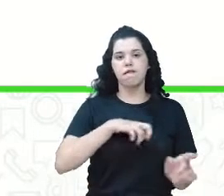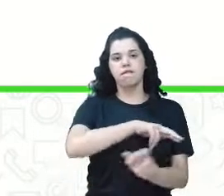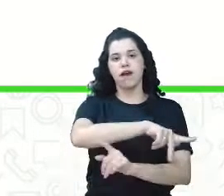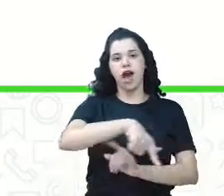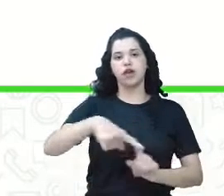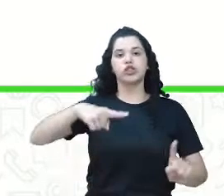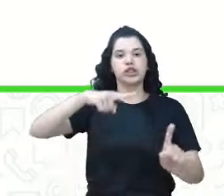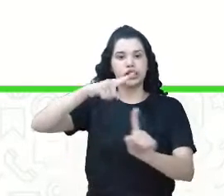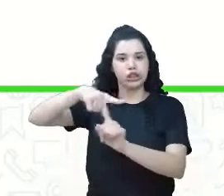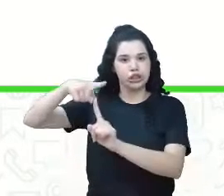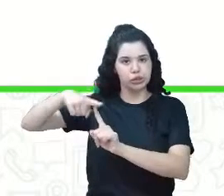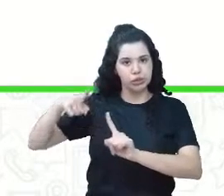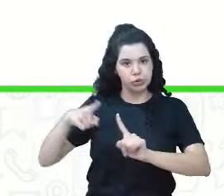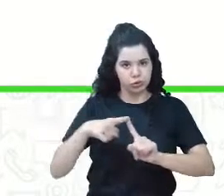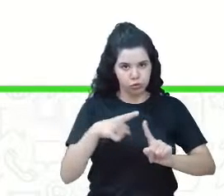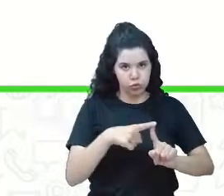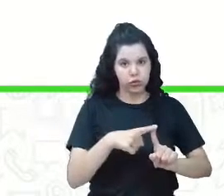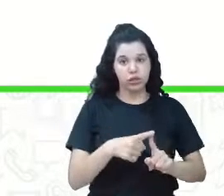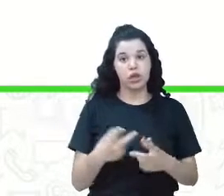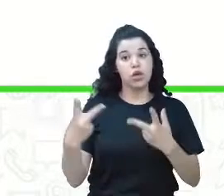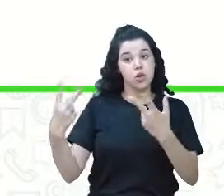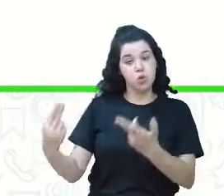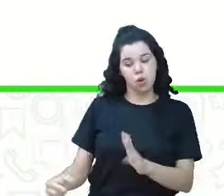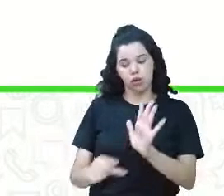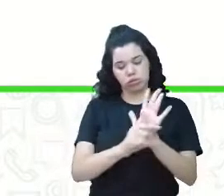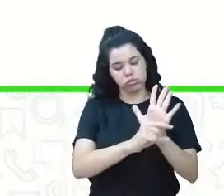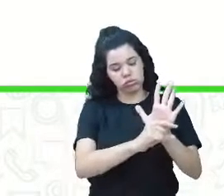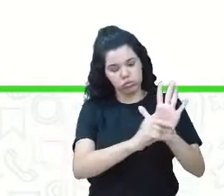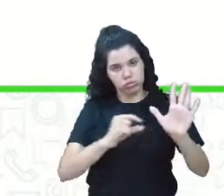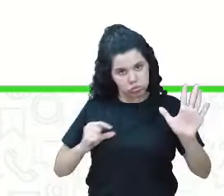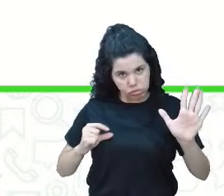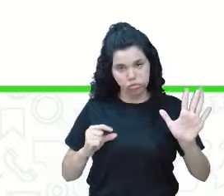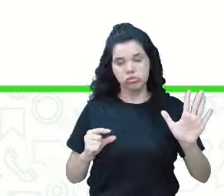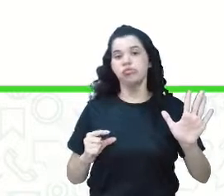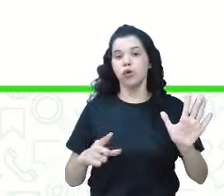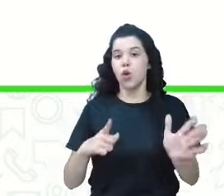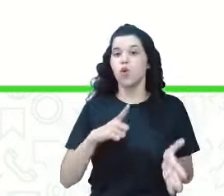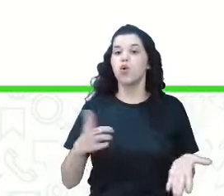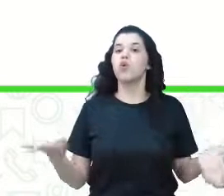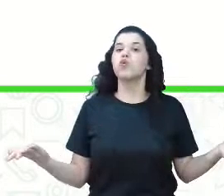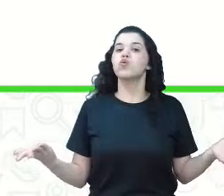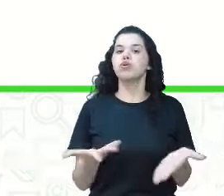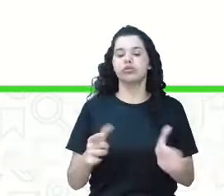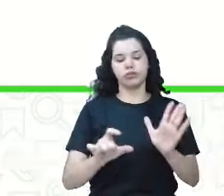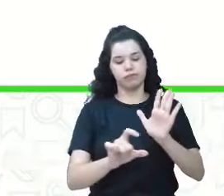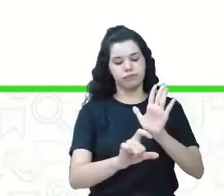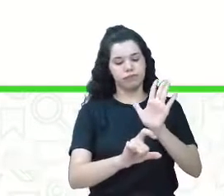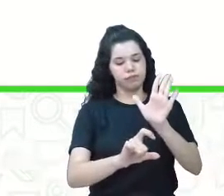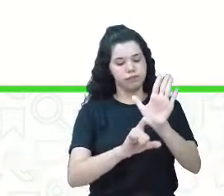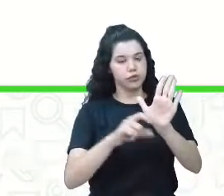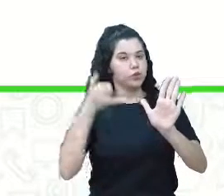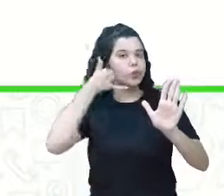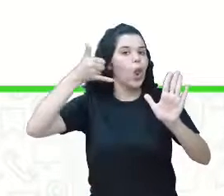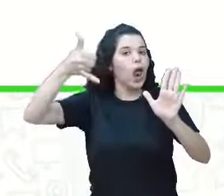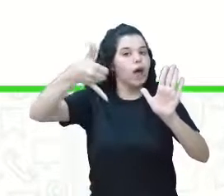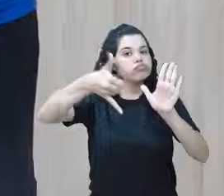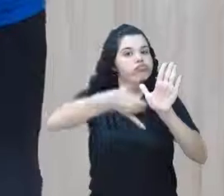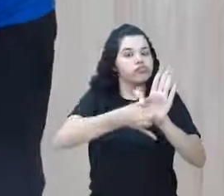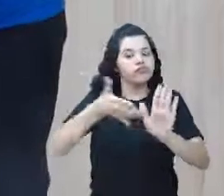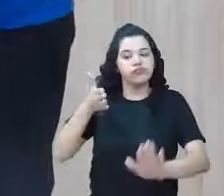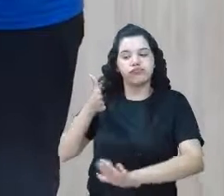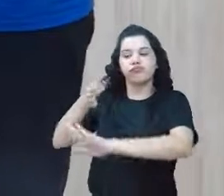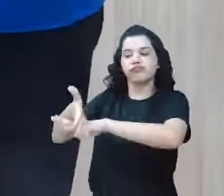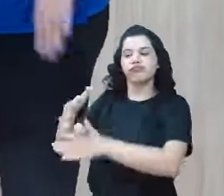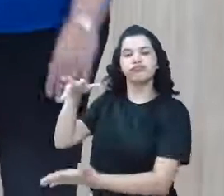de codificação. Assim como o código de barras. E hoje nós temos o QR Code, não é? Para fazer esse